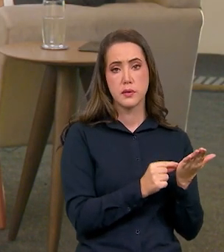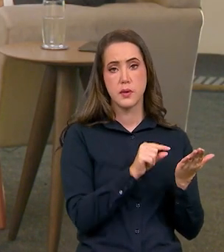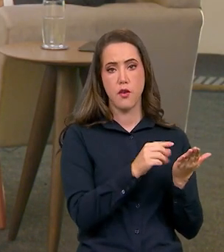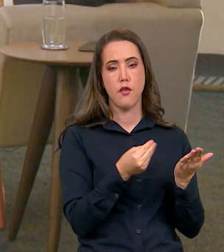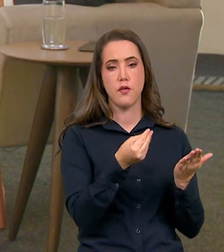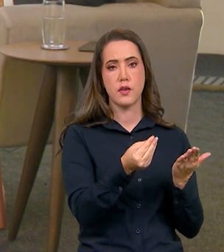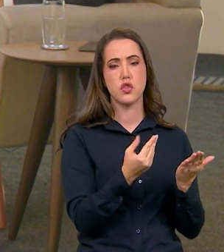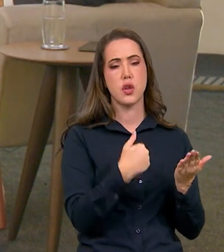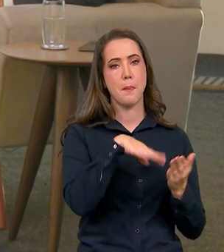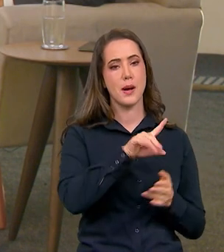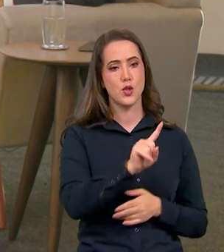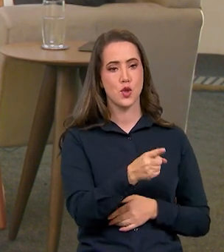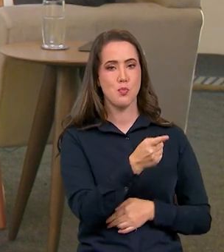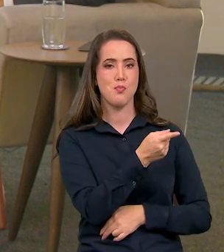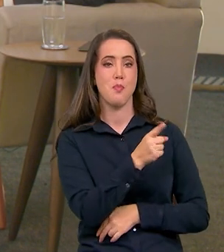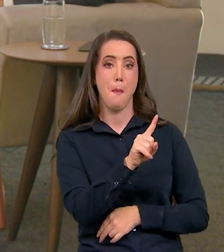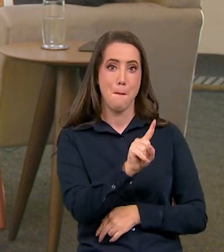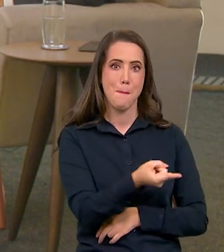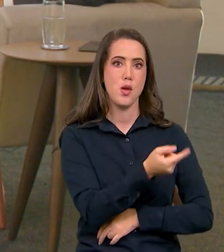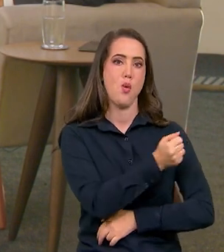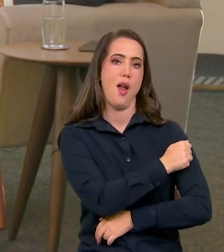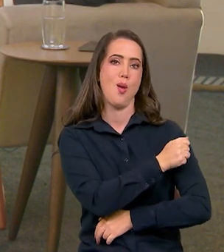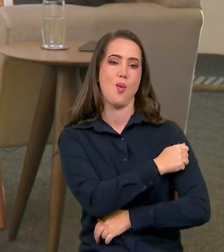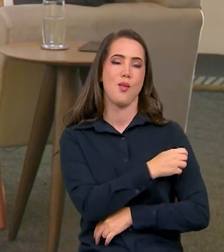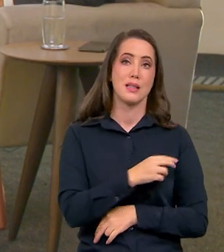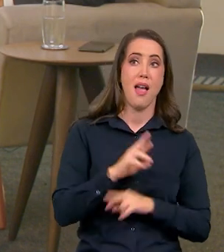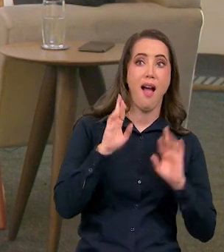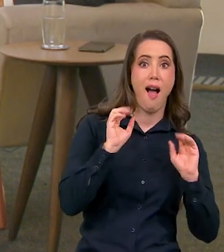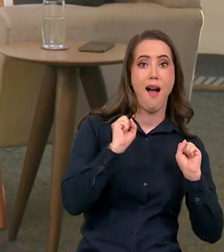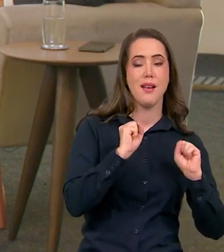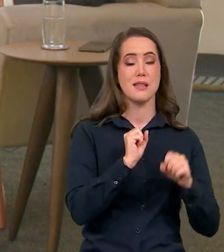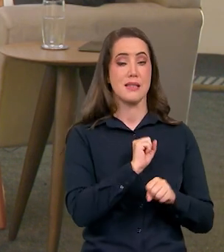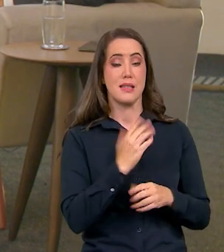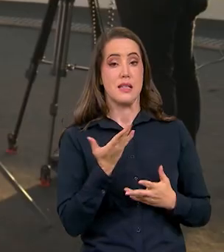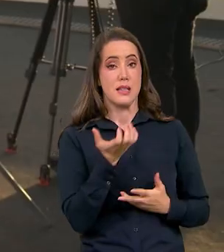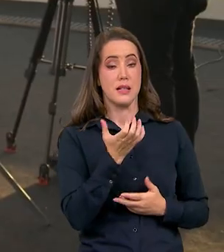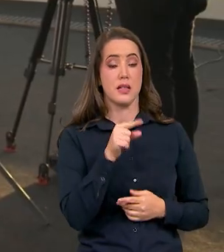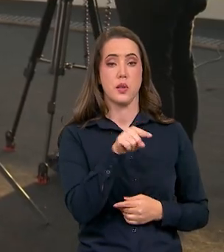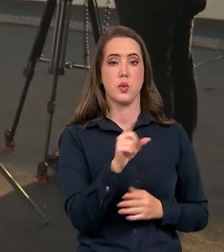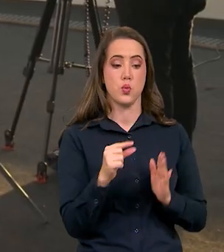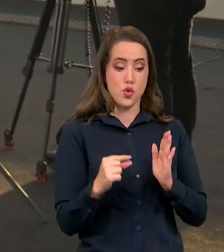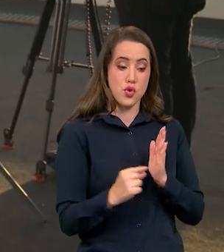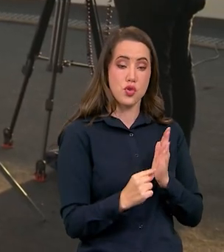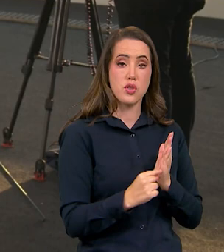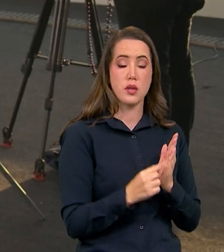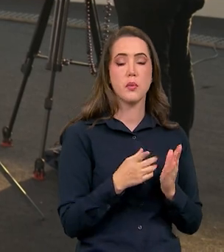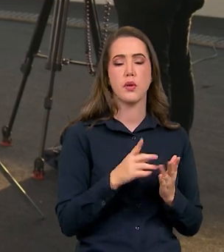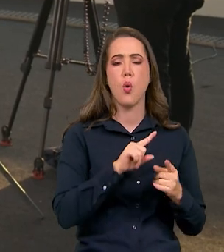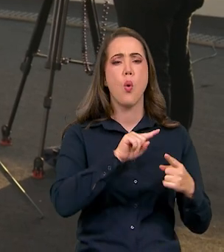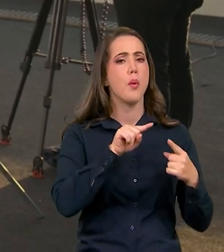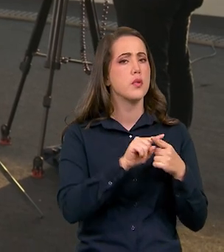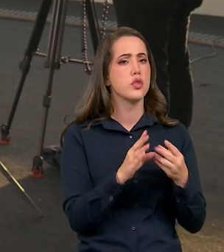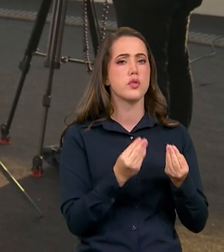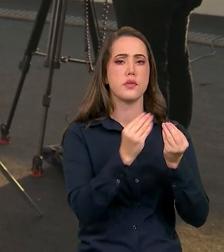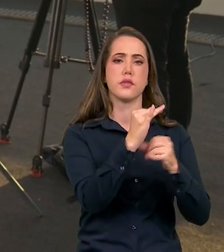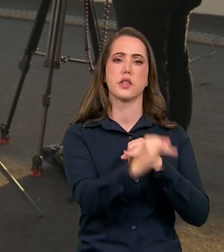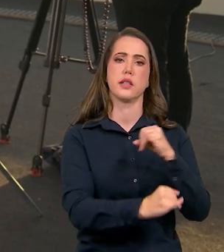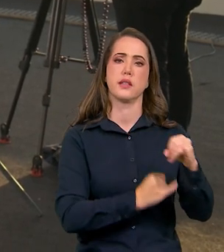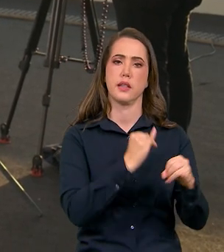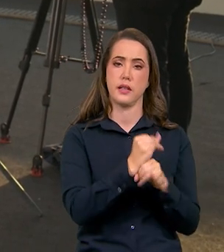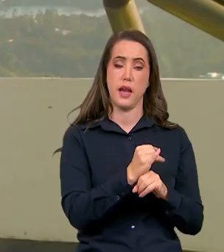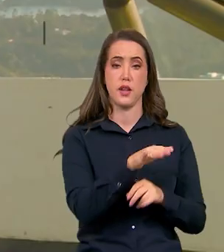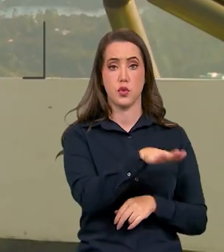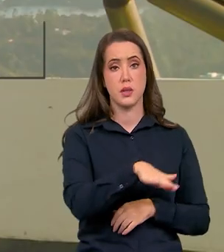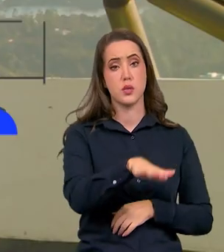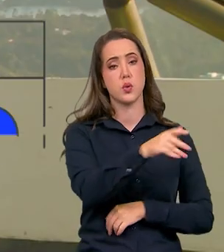chips desse programa e um programa que visa justamente levar essa conexão para esses alunos não só para o